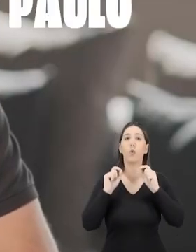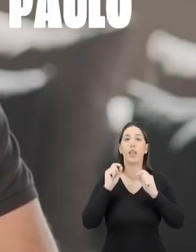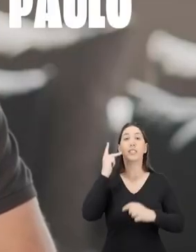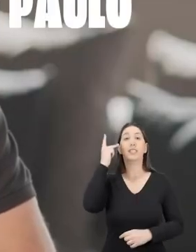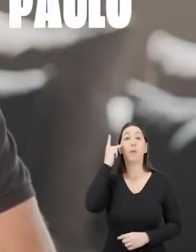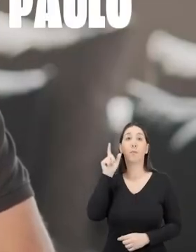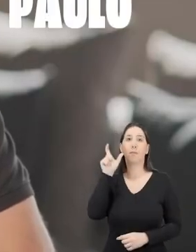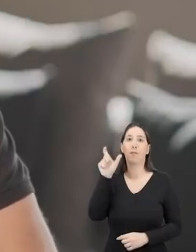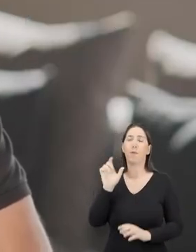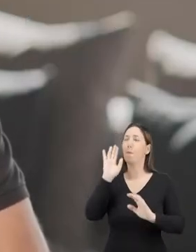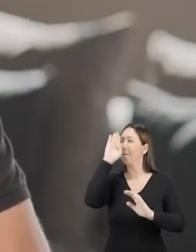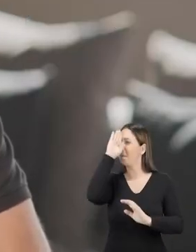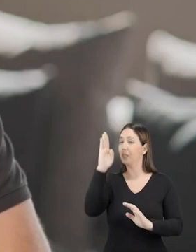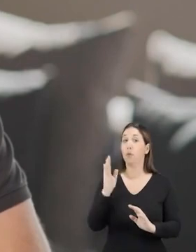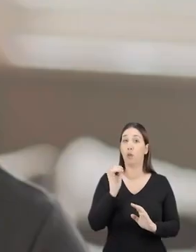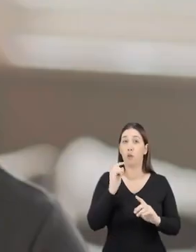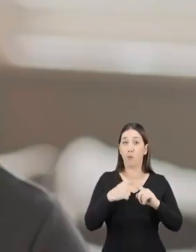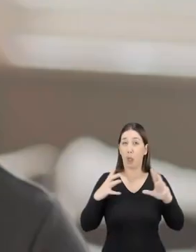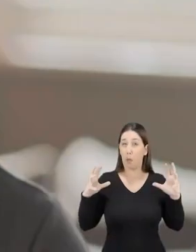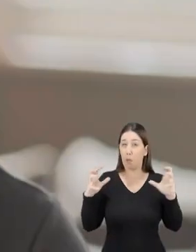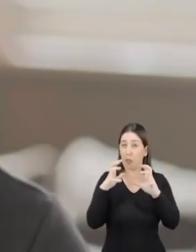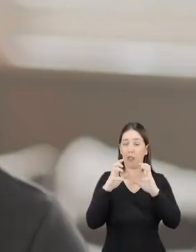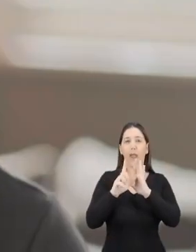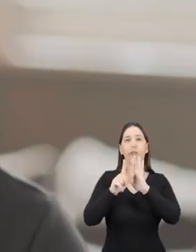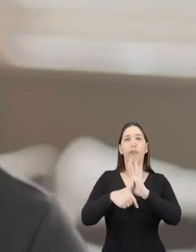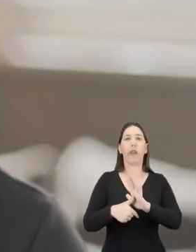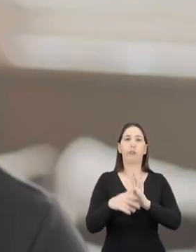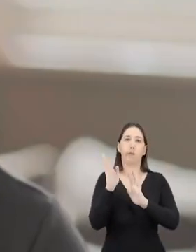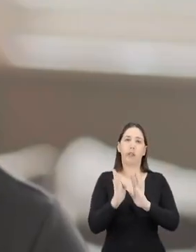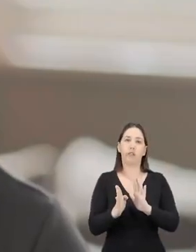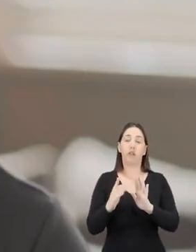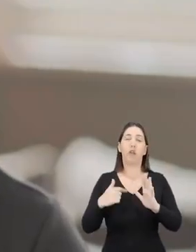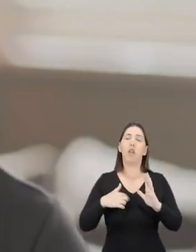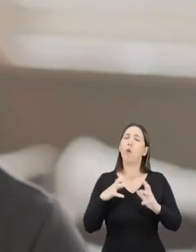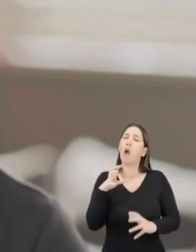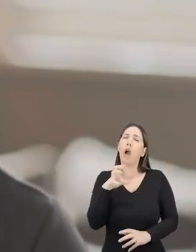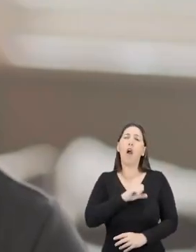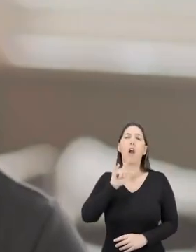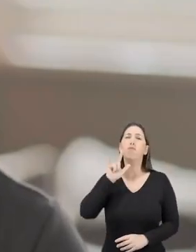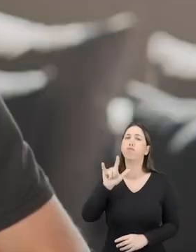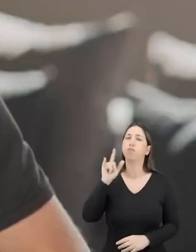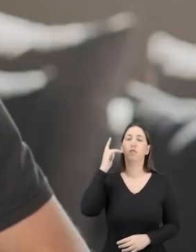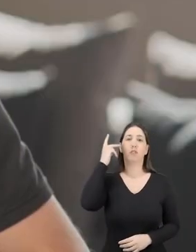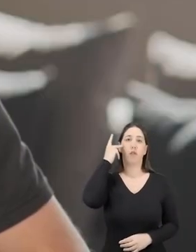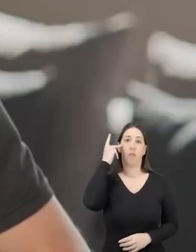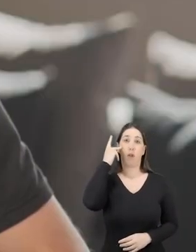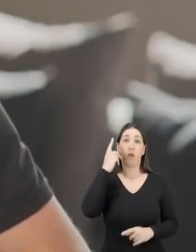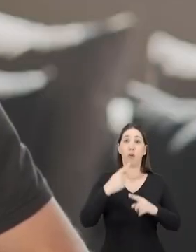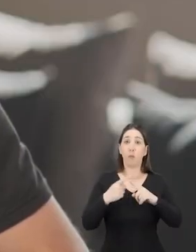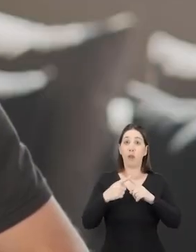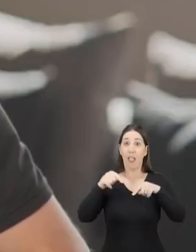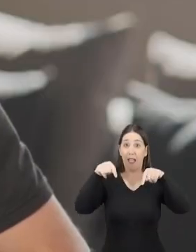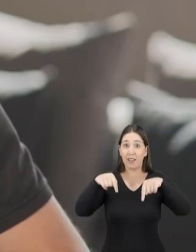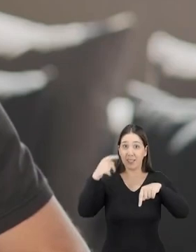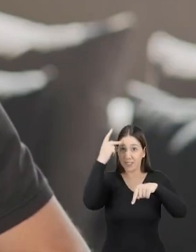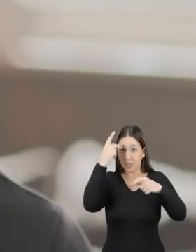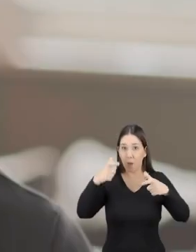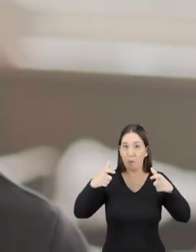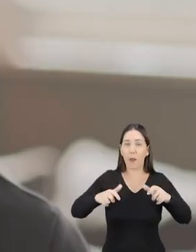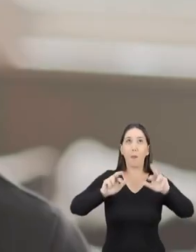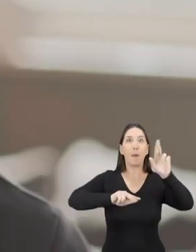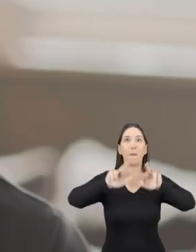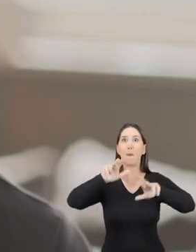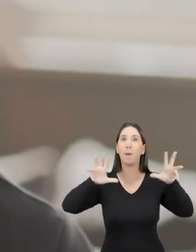Paulo dessa briga política que só atrasou o Brasil. Mas eu estou aqui mesmo, acima de tudo, porque eu amo São Paulo. Porque aqui as diferenças se